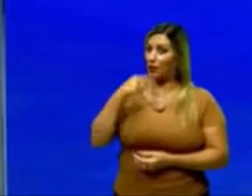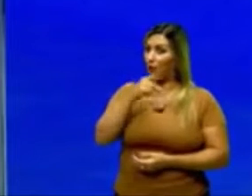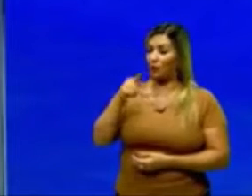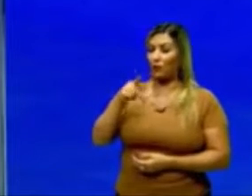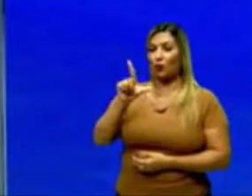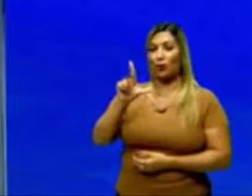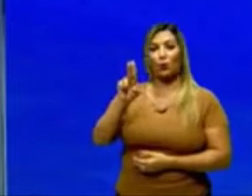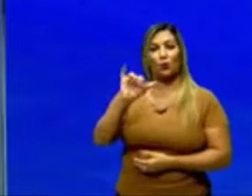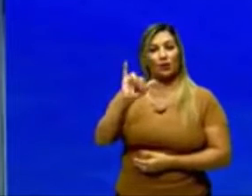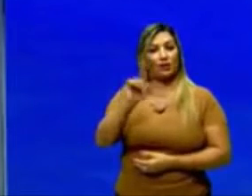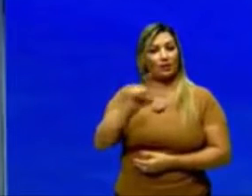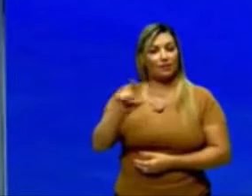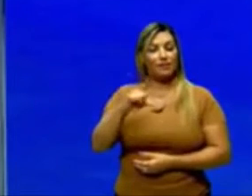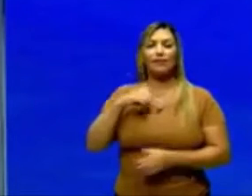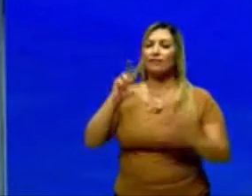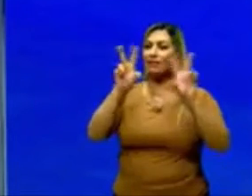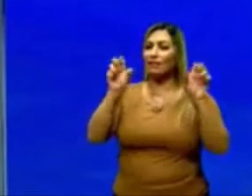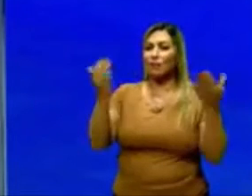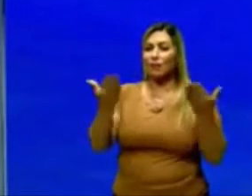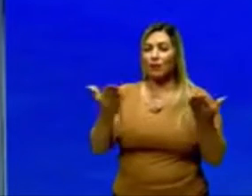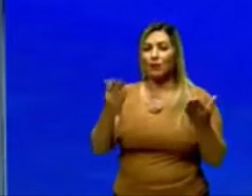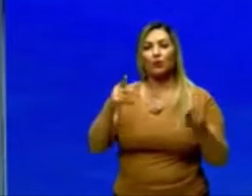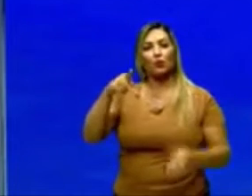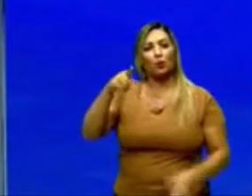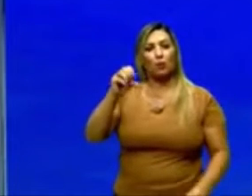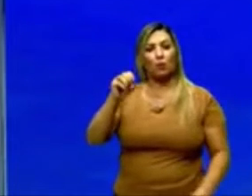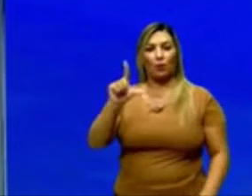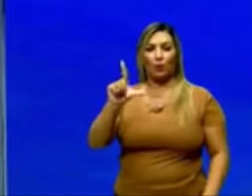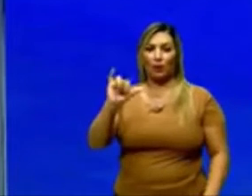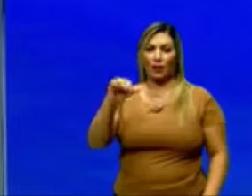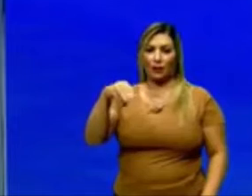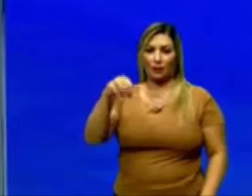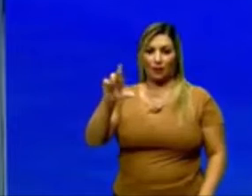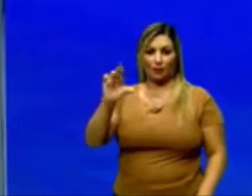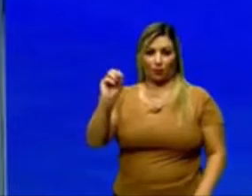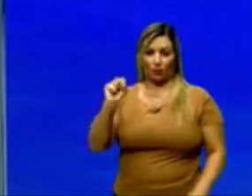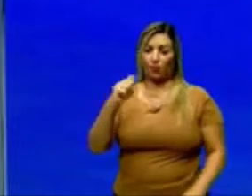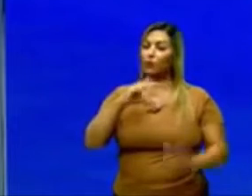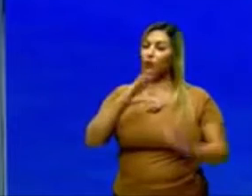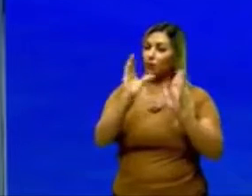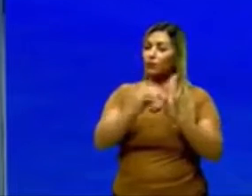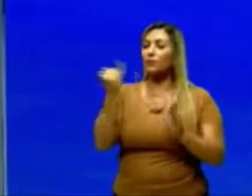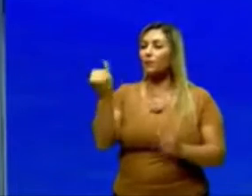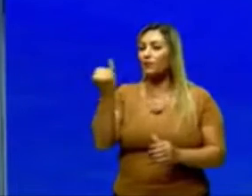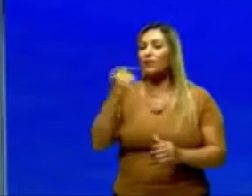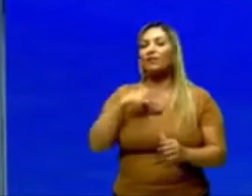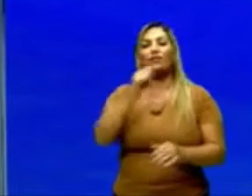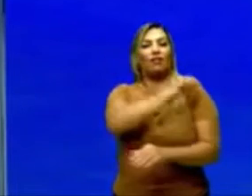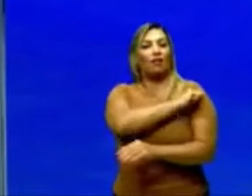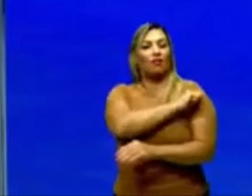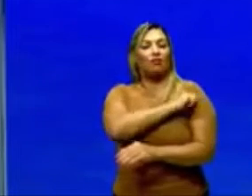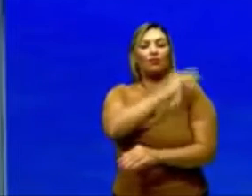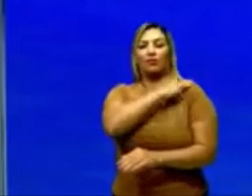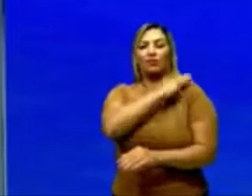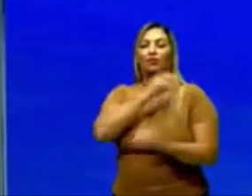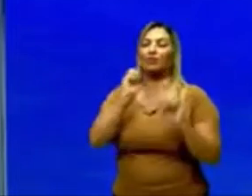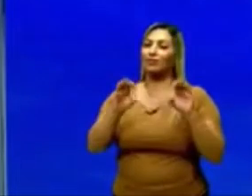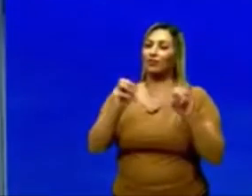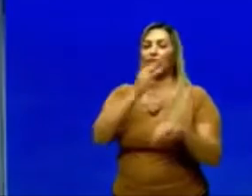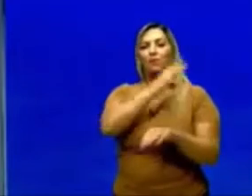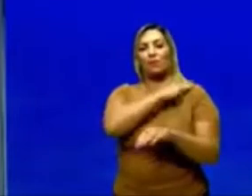Manso e o nosso tema de hoje é sobre polímeros, conteúdo importante para os estudantes da terceira série do ensino médio.